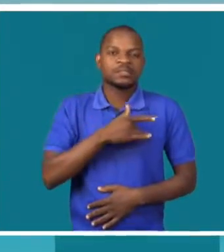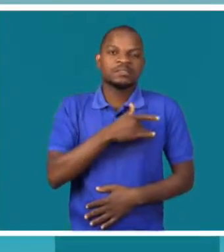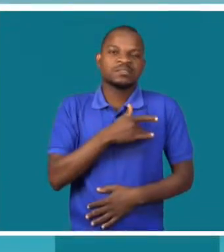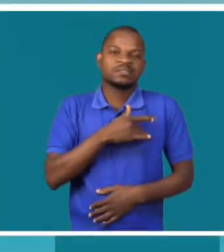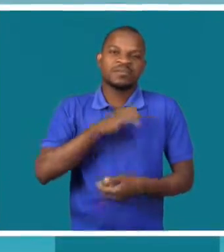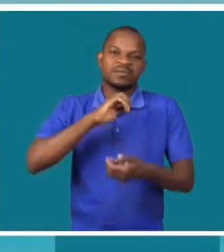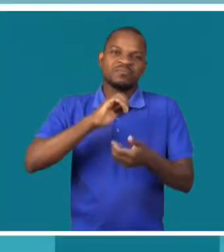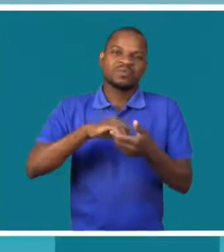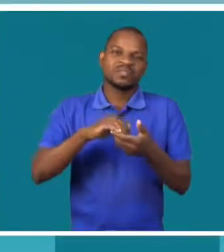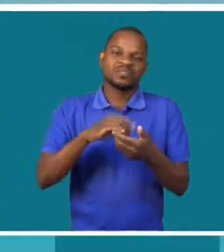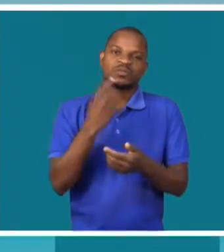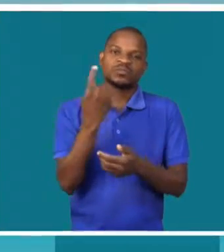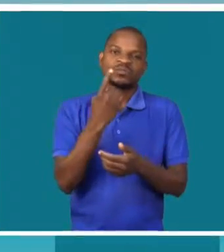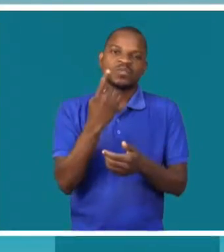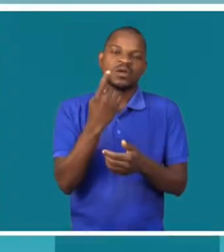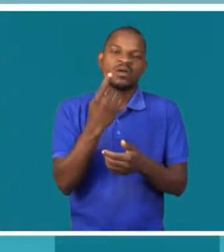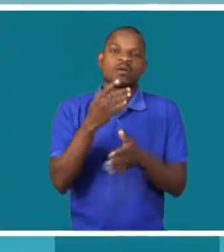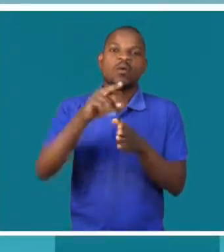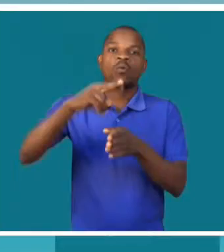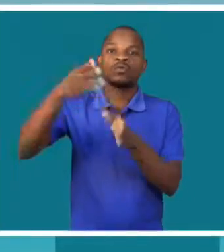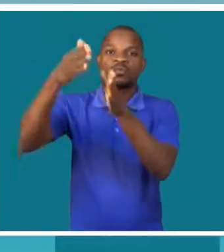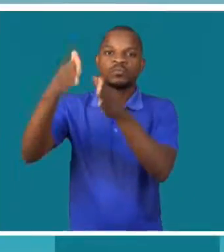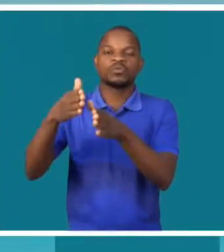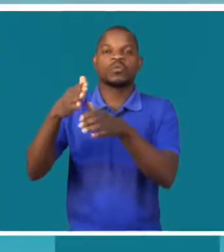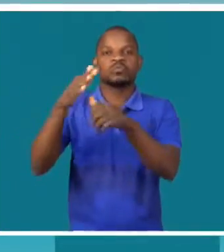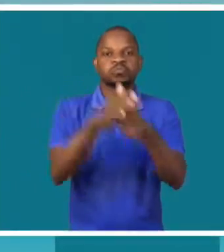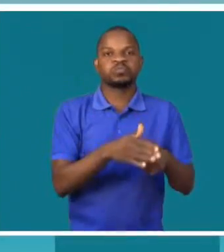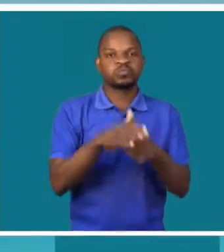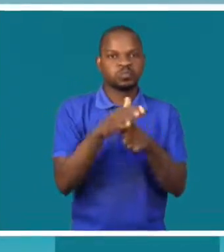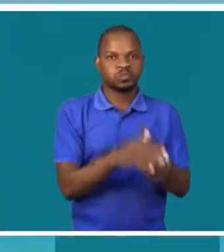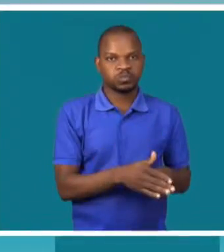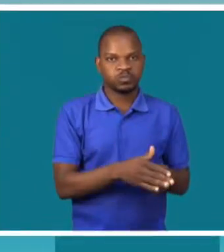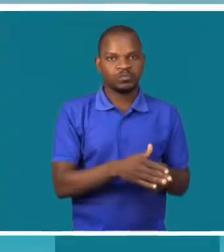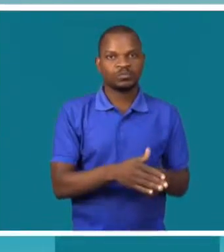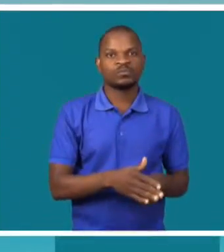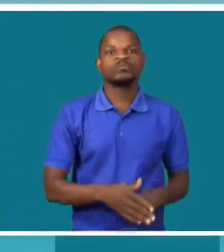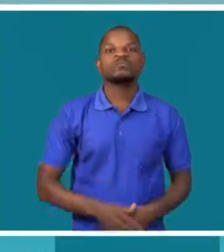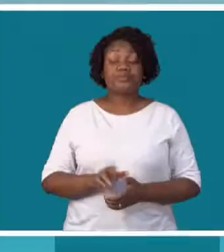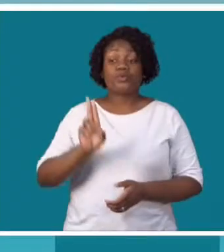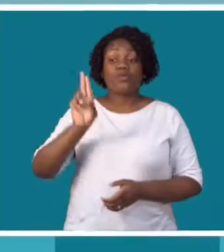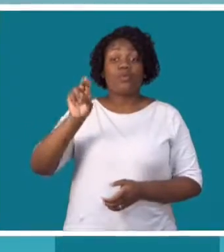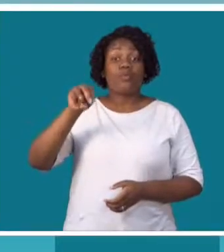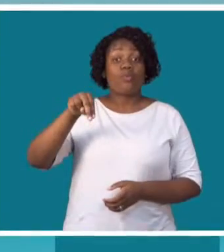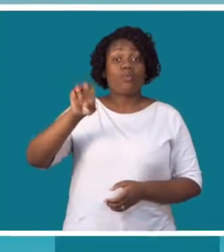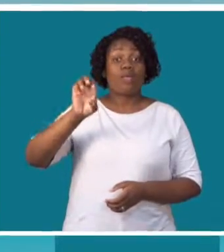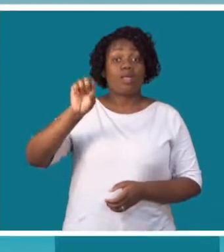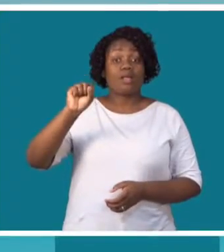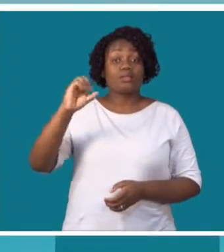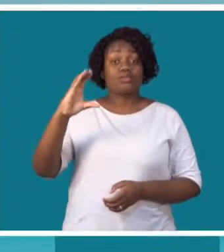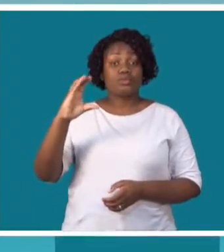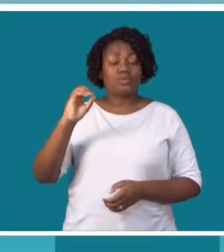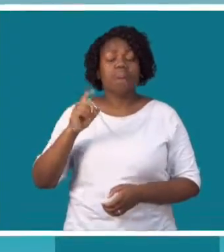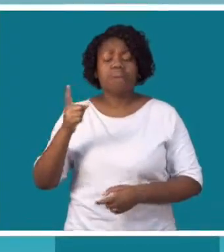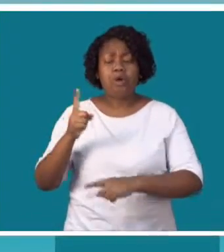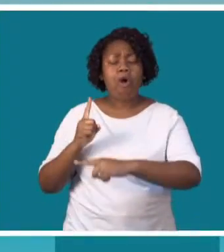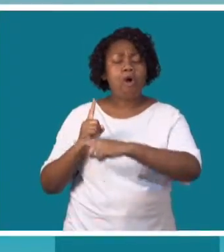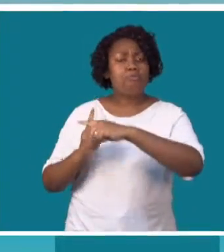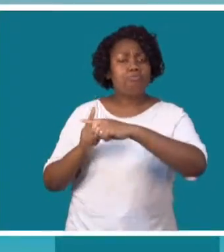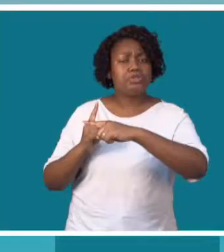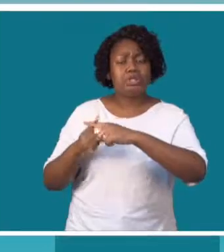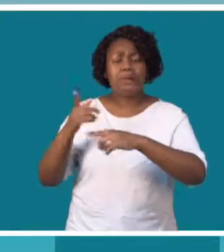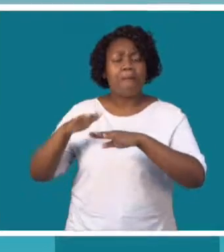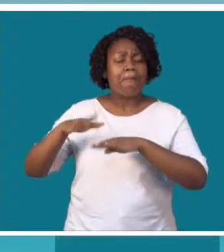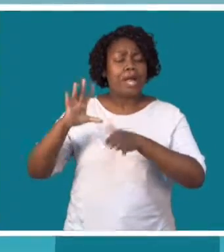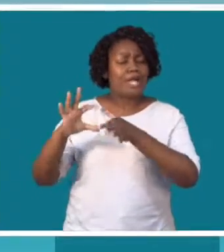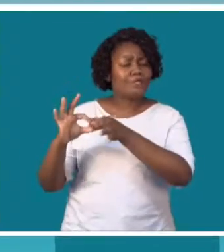muito de protagonismo, no sentido de elas pensarem que elas são excluídas. A Unesco dá nota positiva à